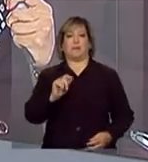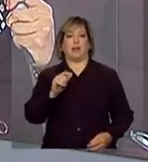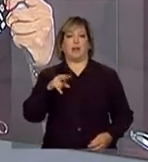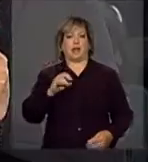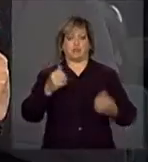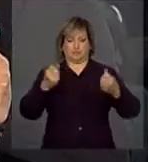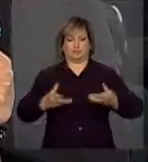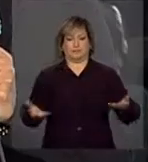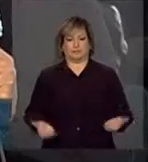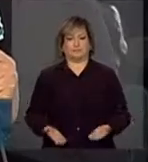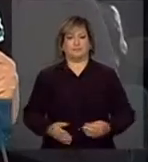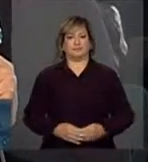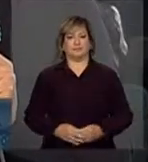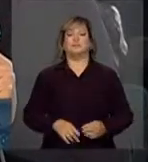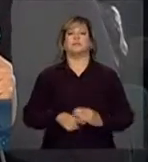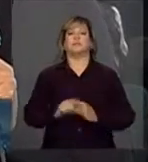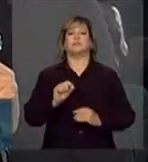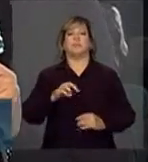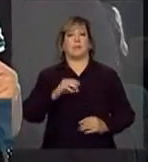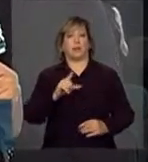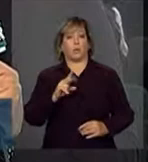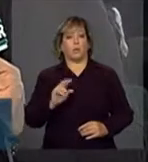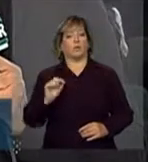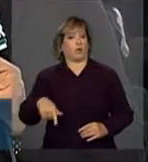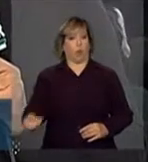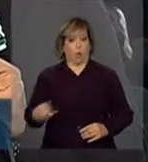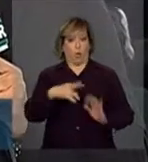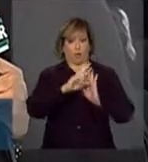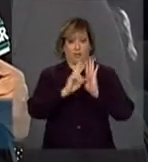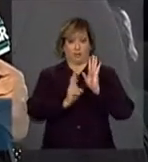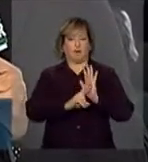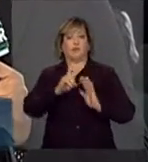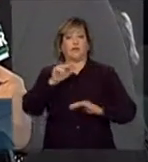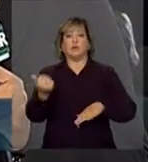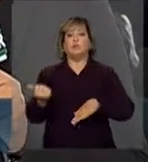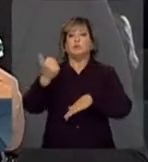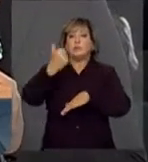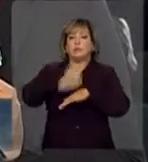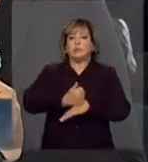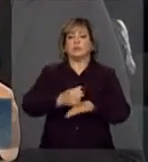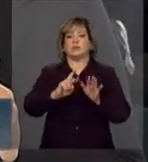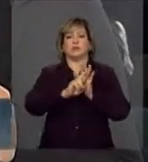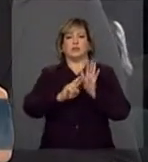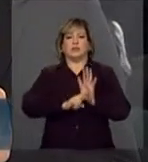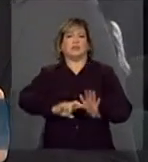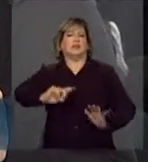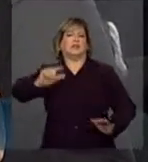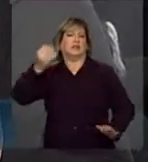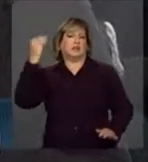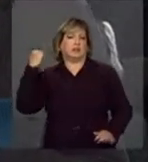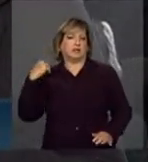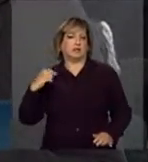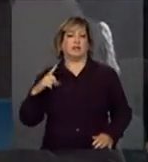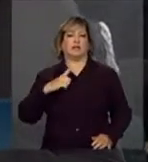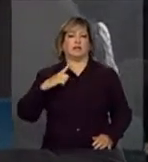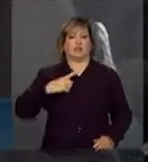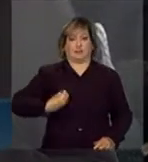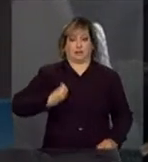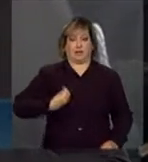Daniela? Malu, as novas regras vão substituir normas vigentes desde 1967